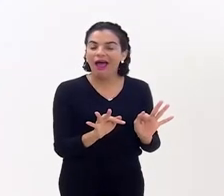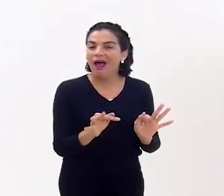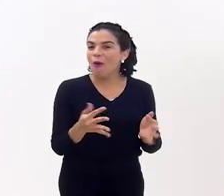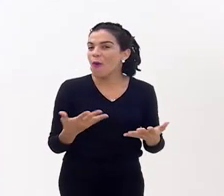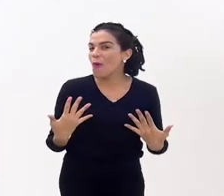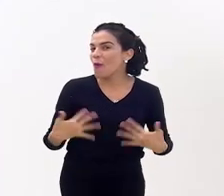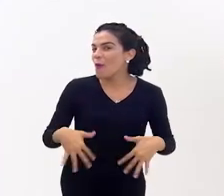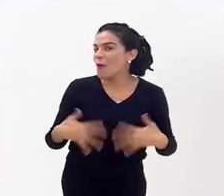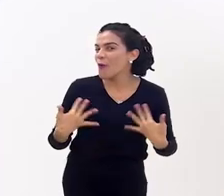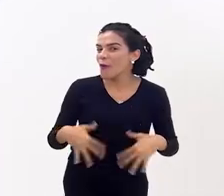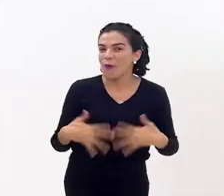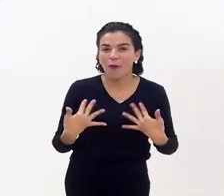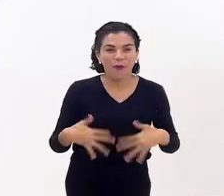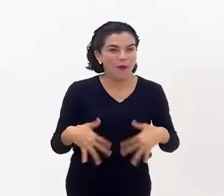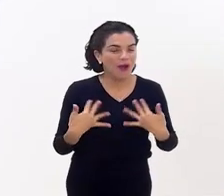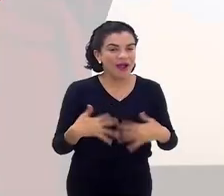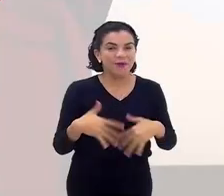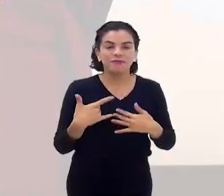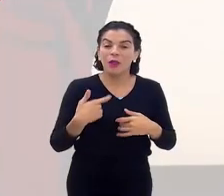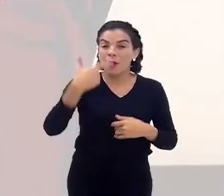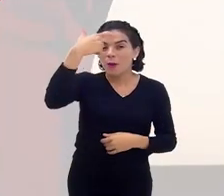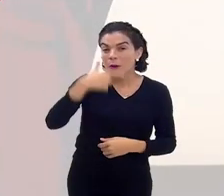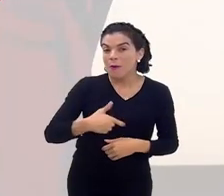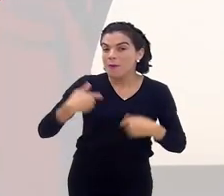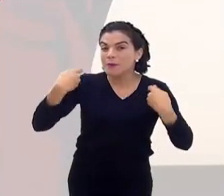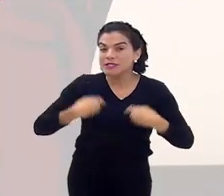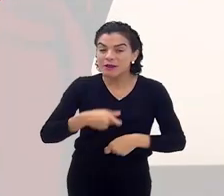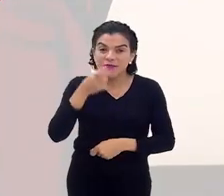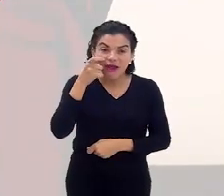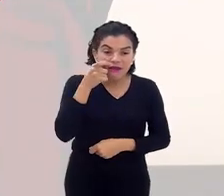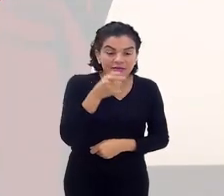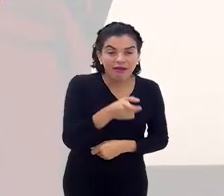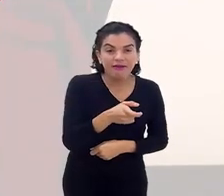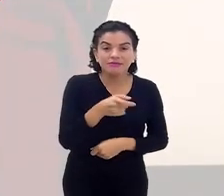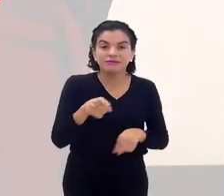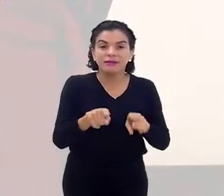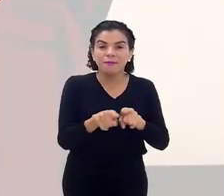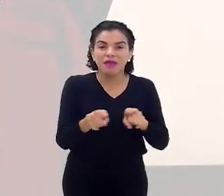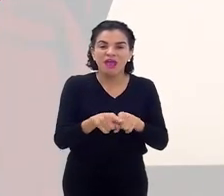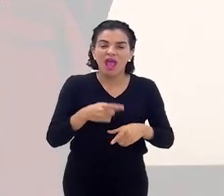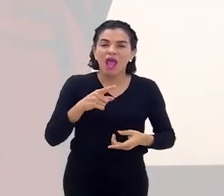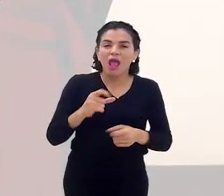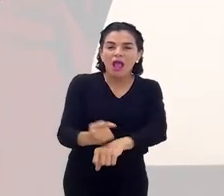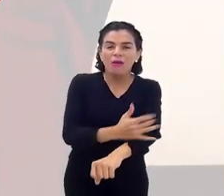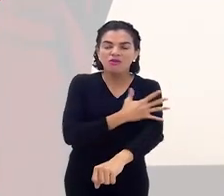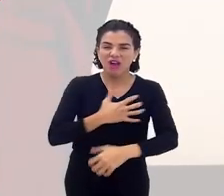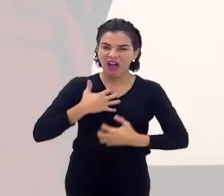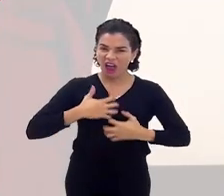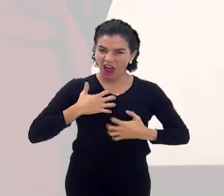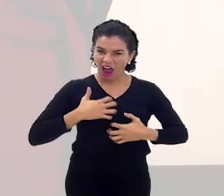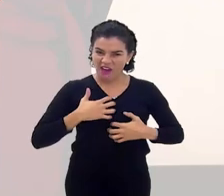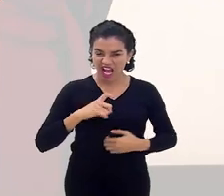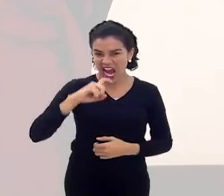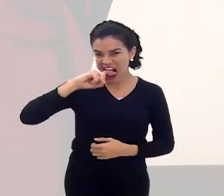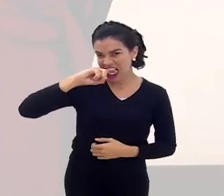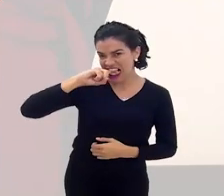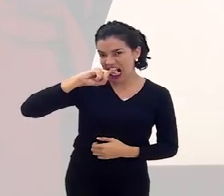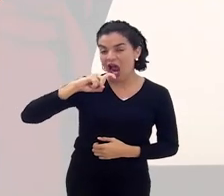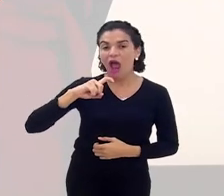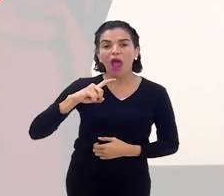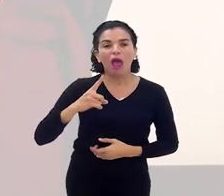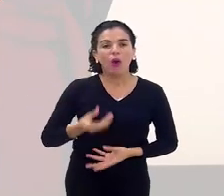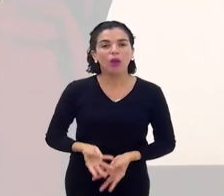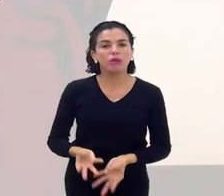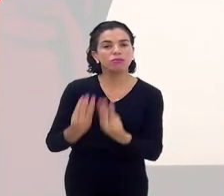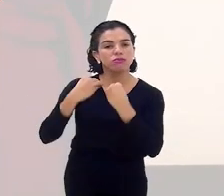contemplativa, assim. Eu tinha que entender que as emoções de raiva, inveja, ciúmes, é o que me traz a